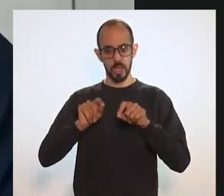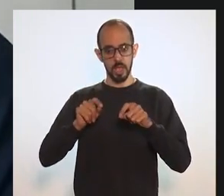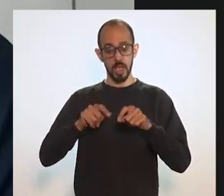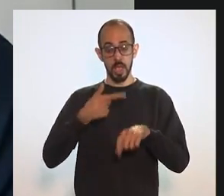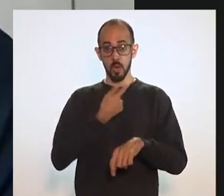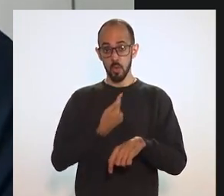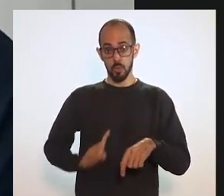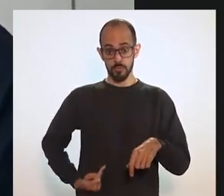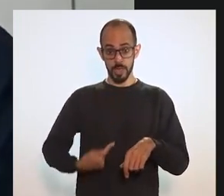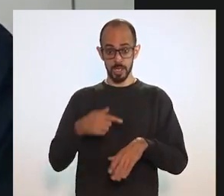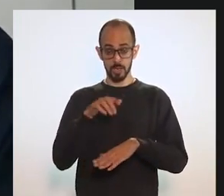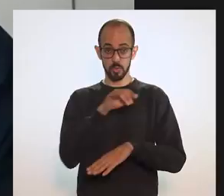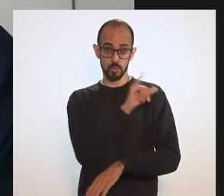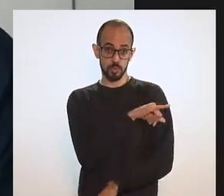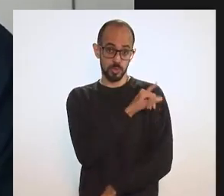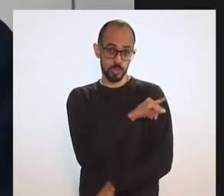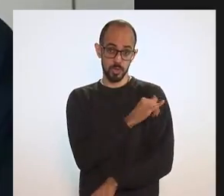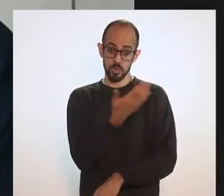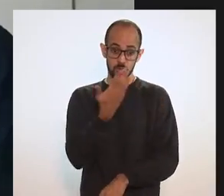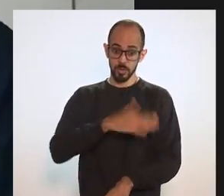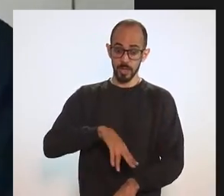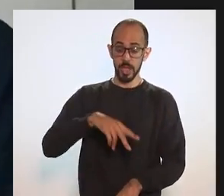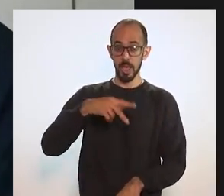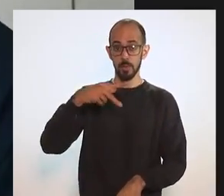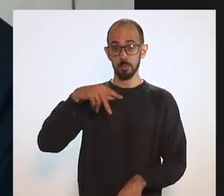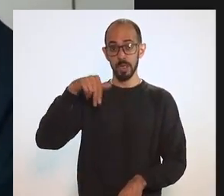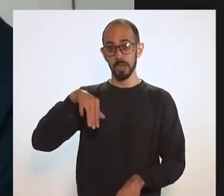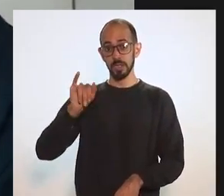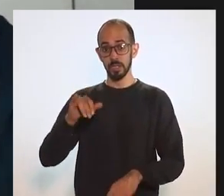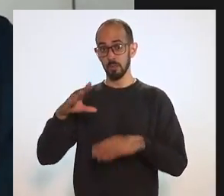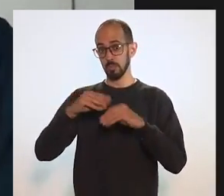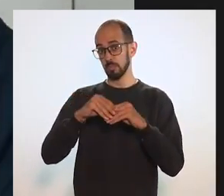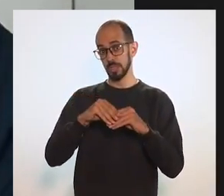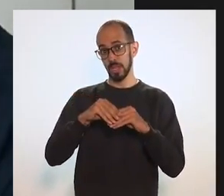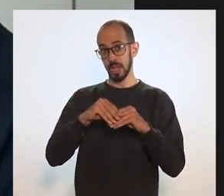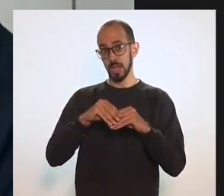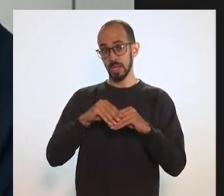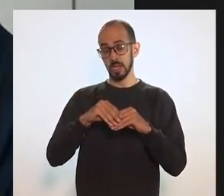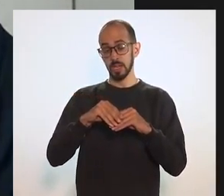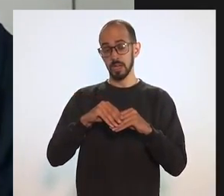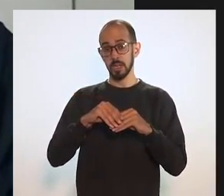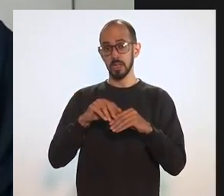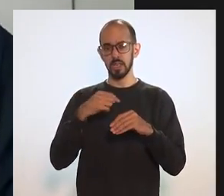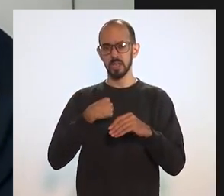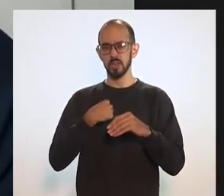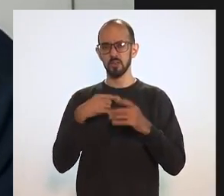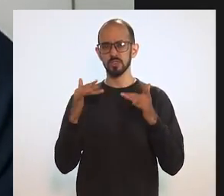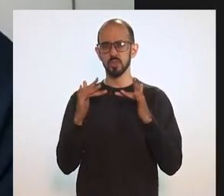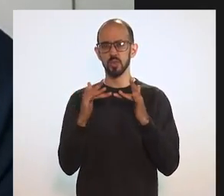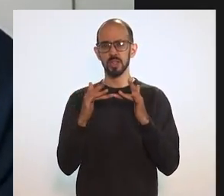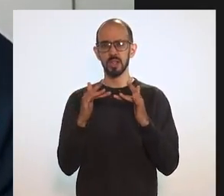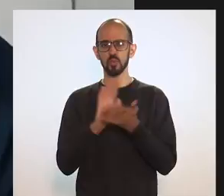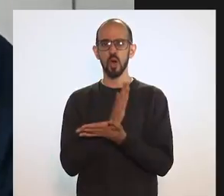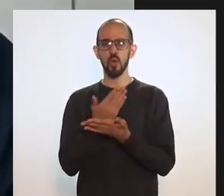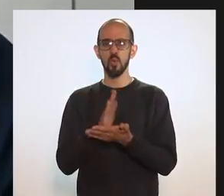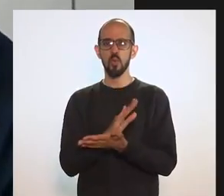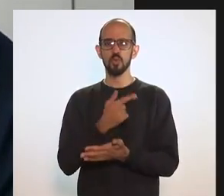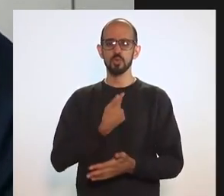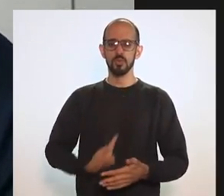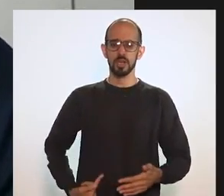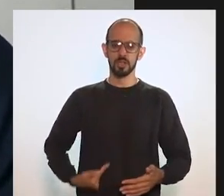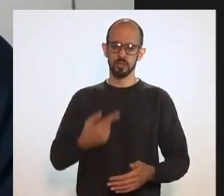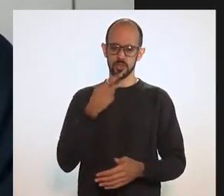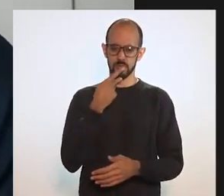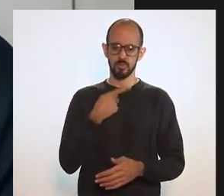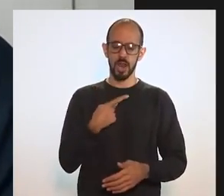PNI. Eles querem que o PNI incorpore uma gama mais diversificada de vacinas. Eu cheguei a fazer contato com alguns governadores, onde eles me